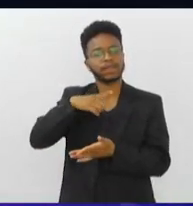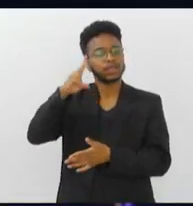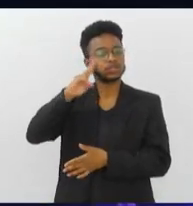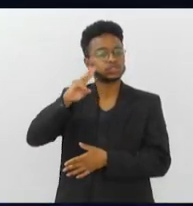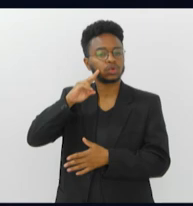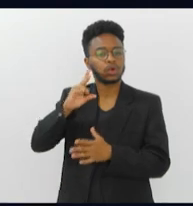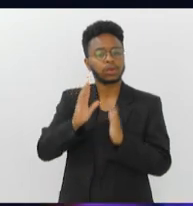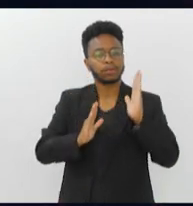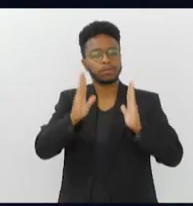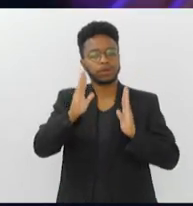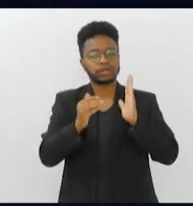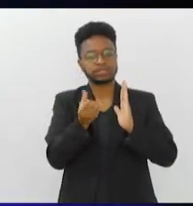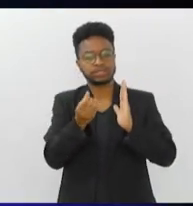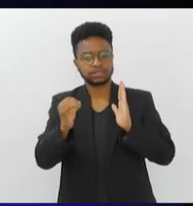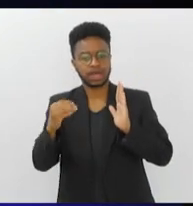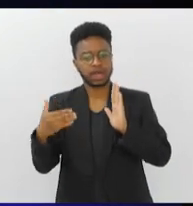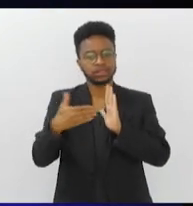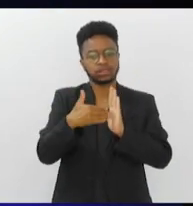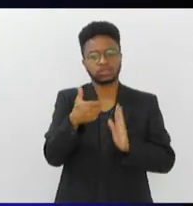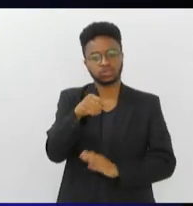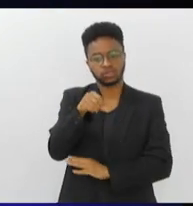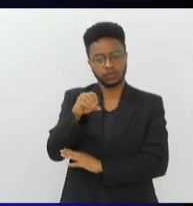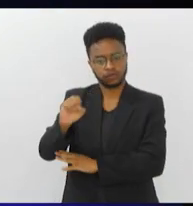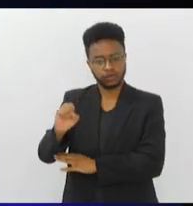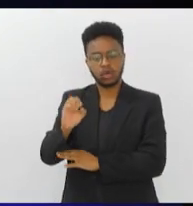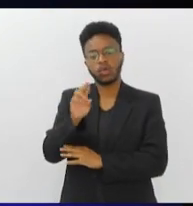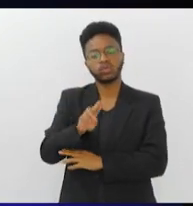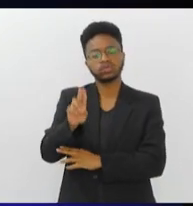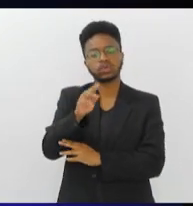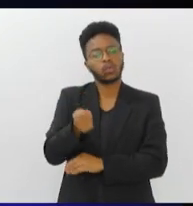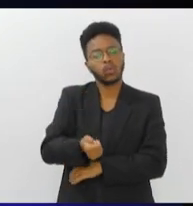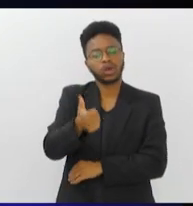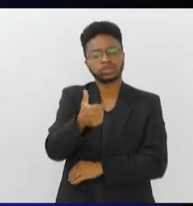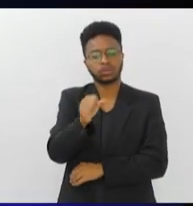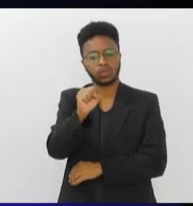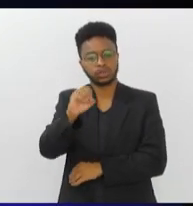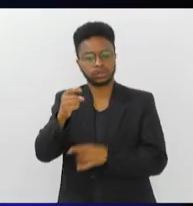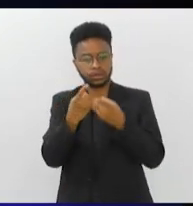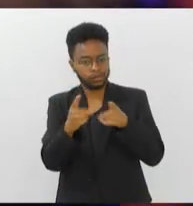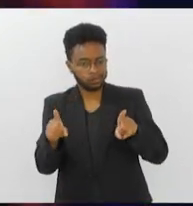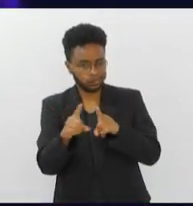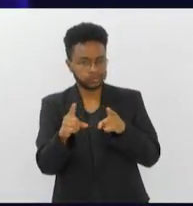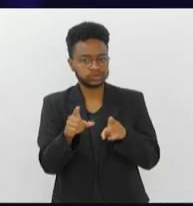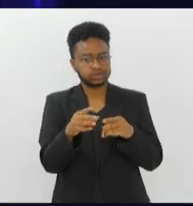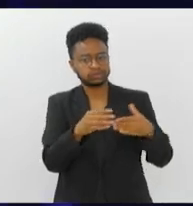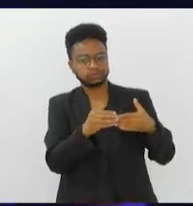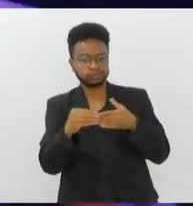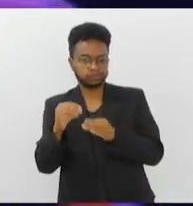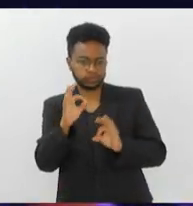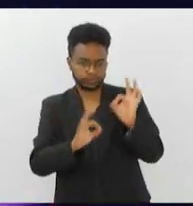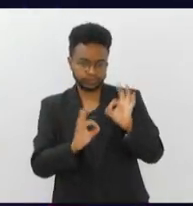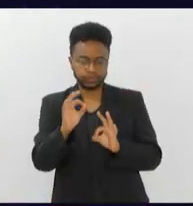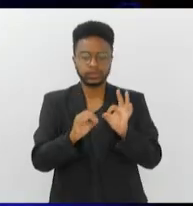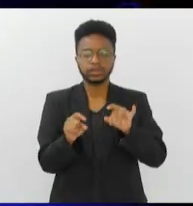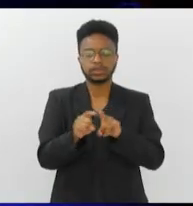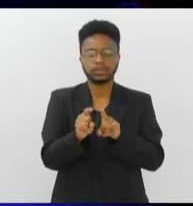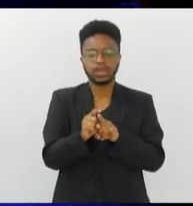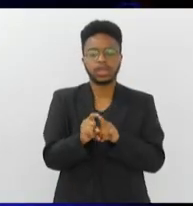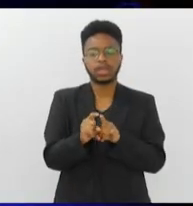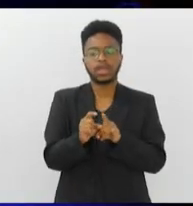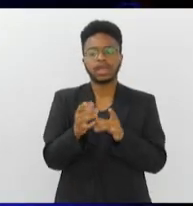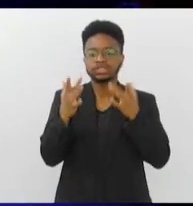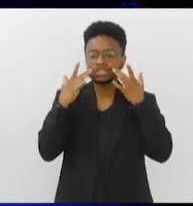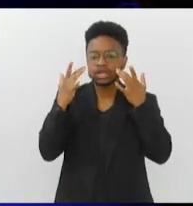décadas de 60 e 90, usando quase 80 canções de Roberto Carlos como fio condutor. A montagem de Alex Neural